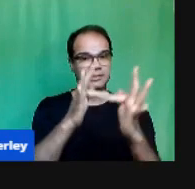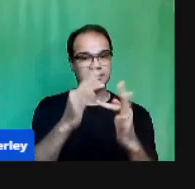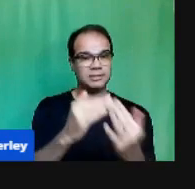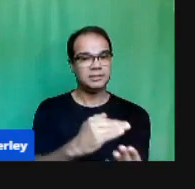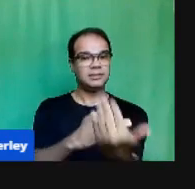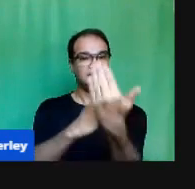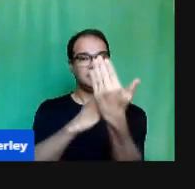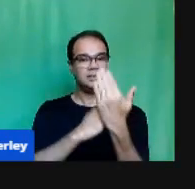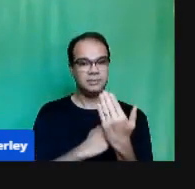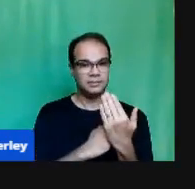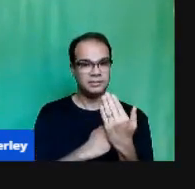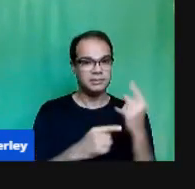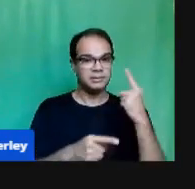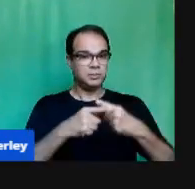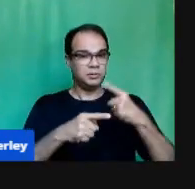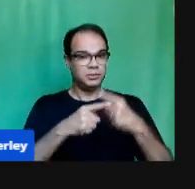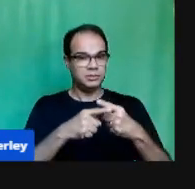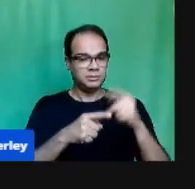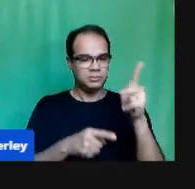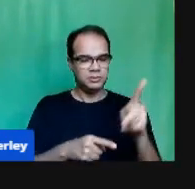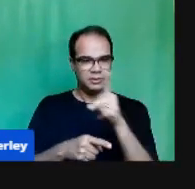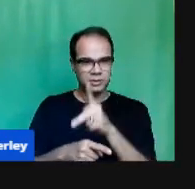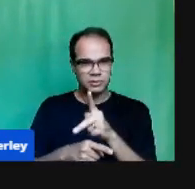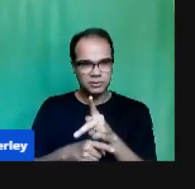Despertar A curiosidade Do aluno